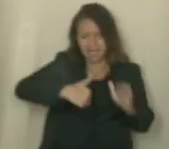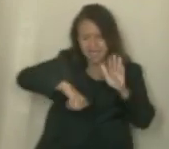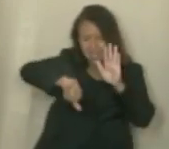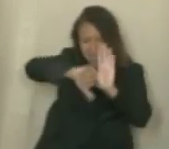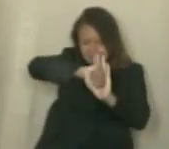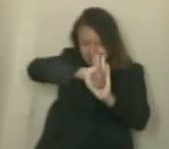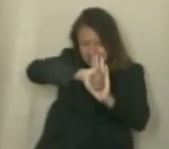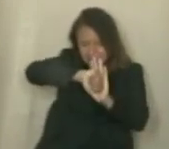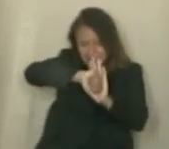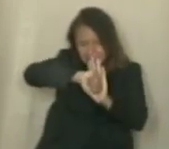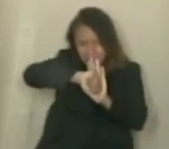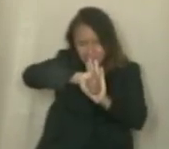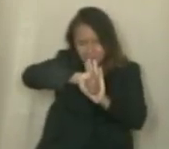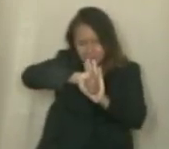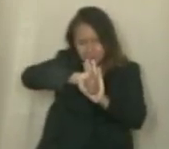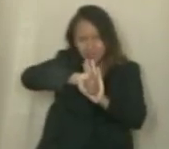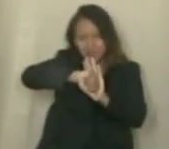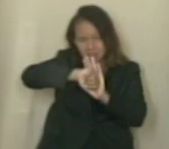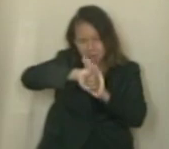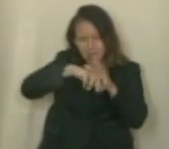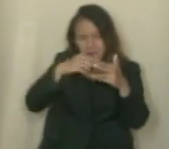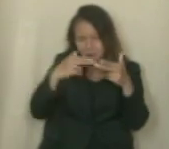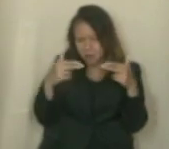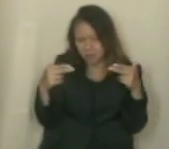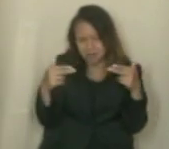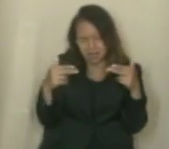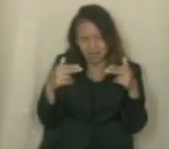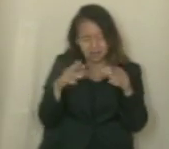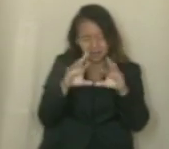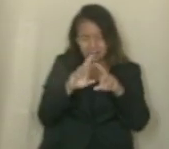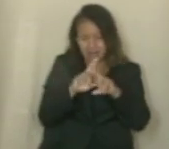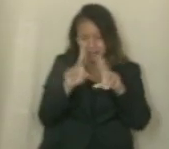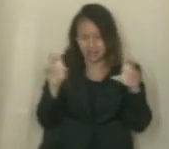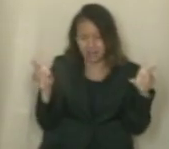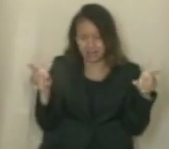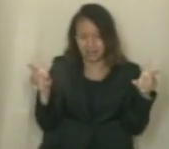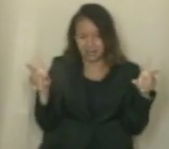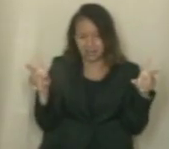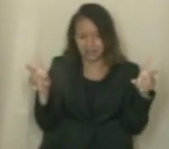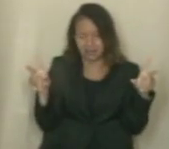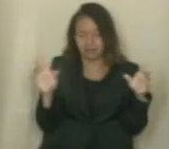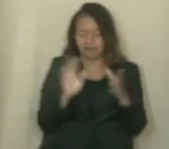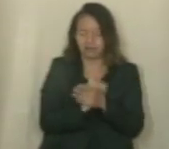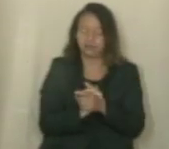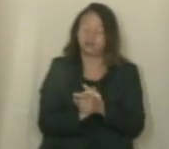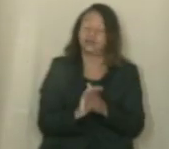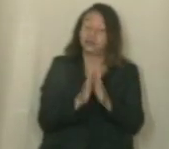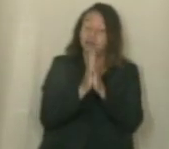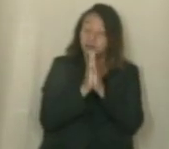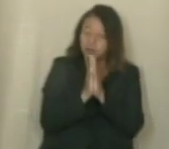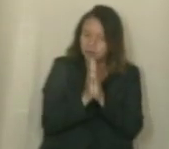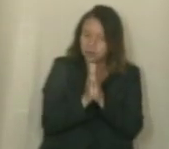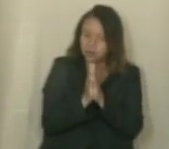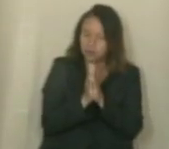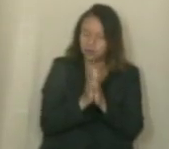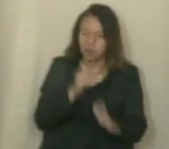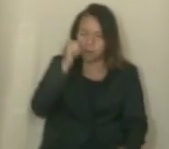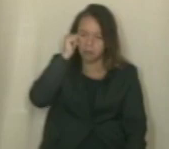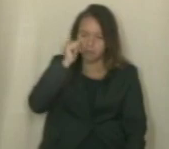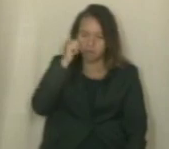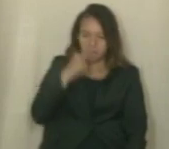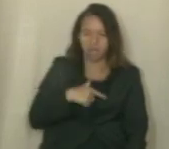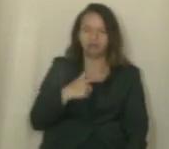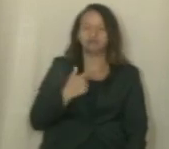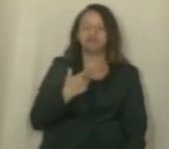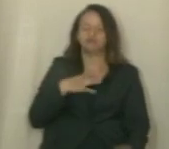são coisas completamente distintas. Então, portanto, como uma mulher com